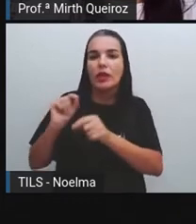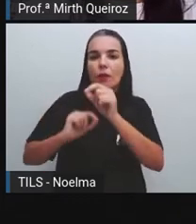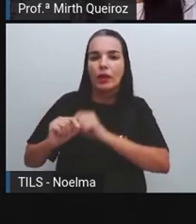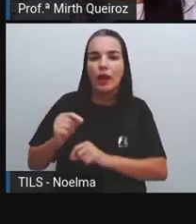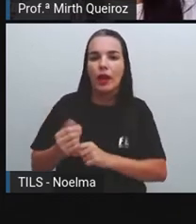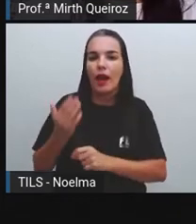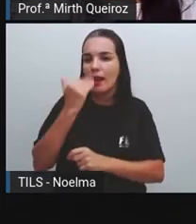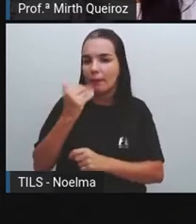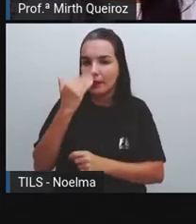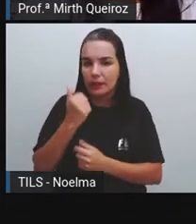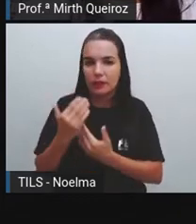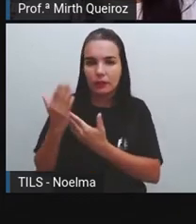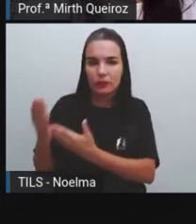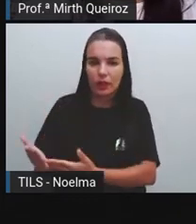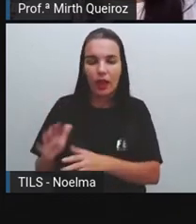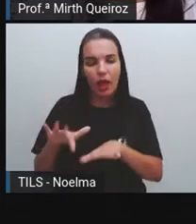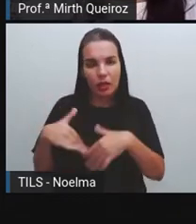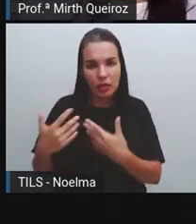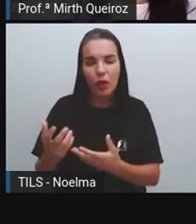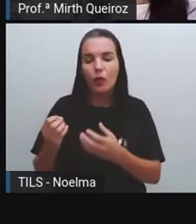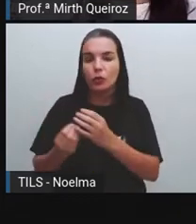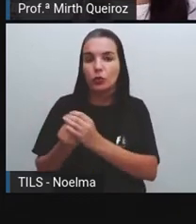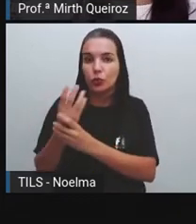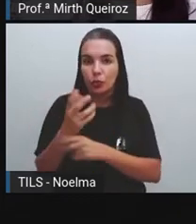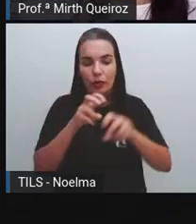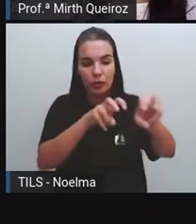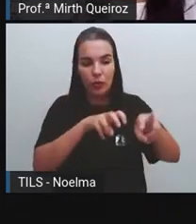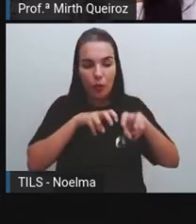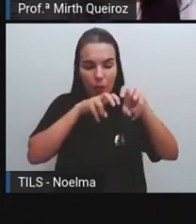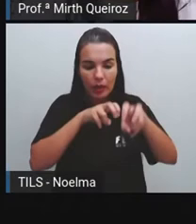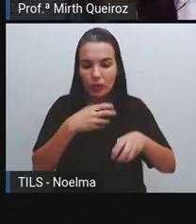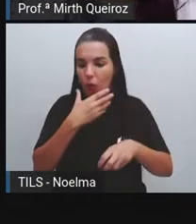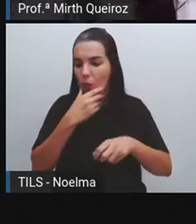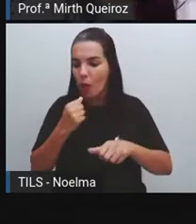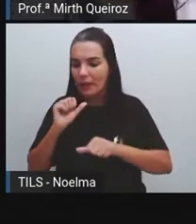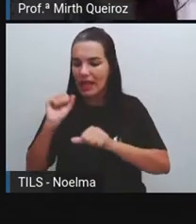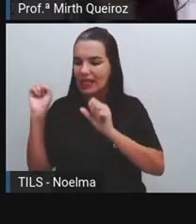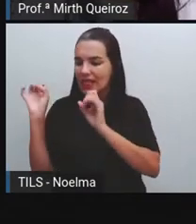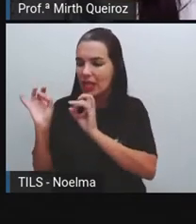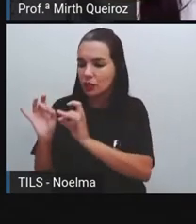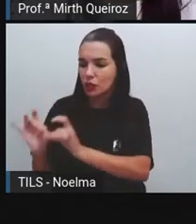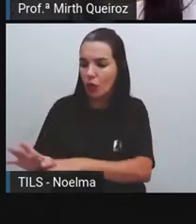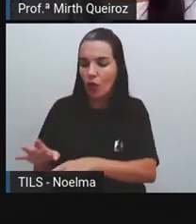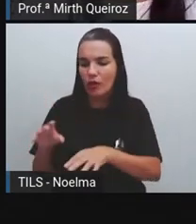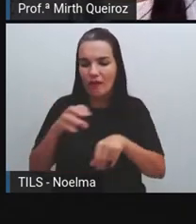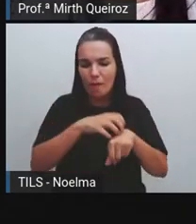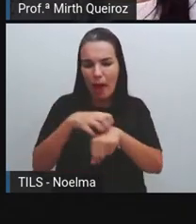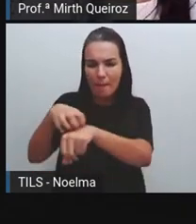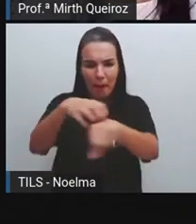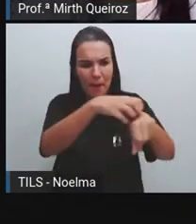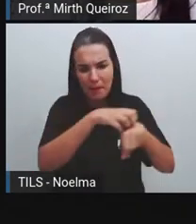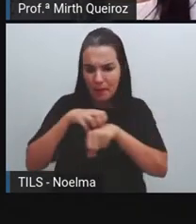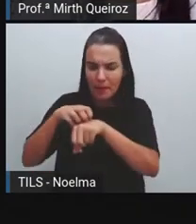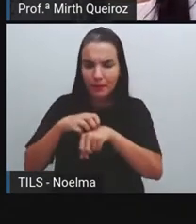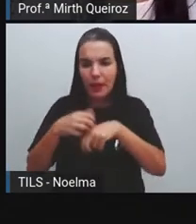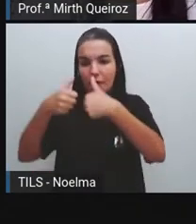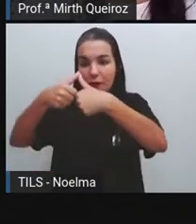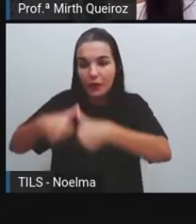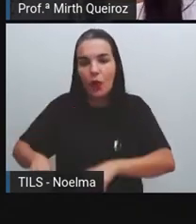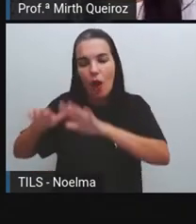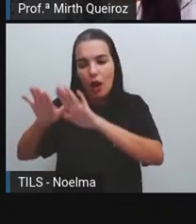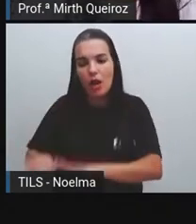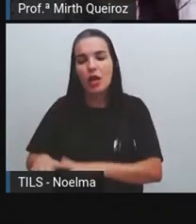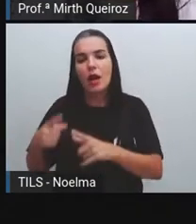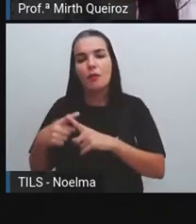foi algo que fez com que o homem deixasse de ser nômade e passasse a ter uma vida sedentária, uma vez que ele seria capaz de produzir o seu próprio